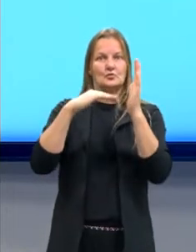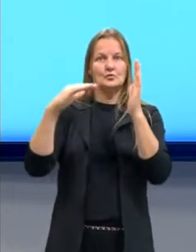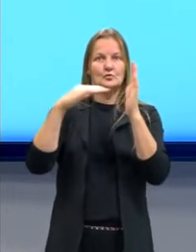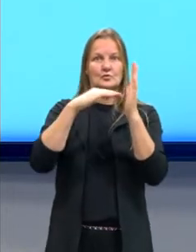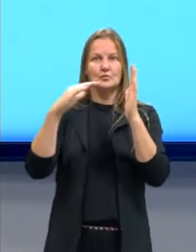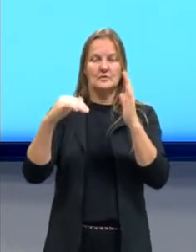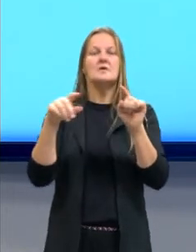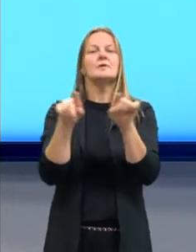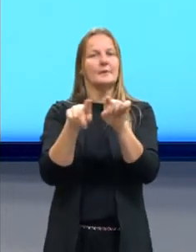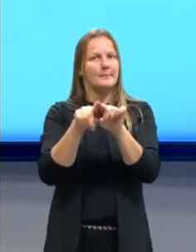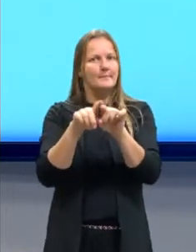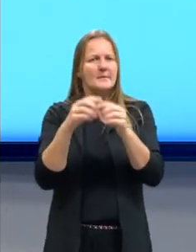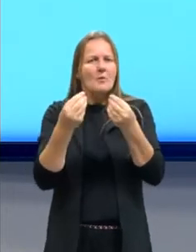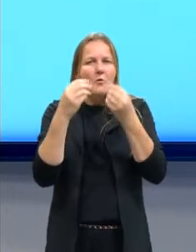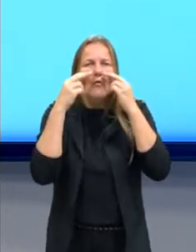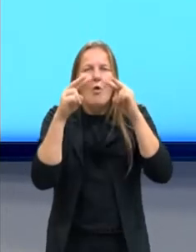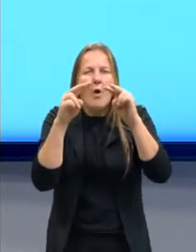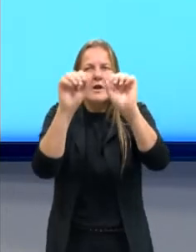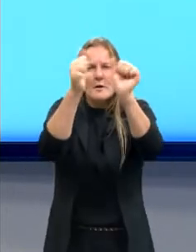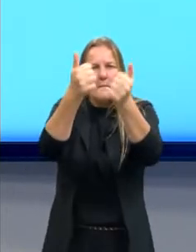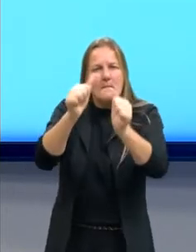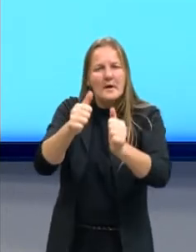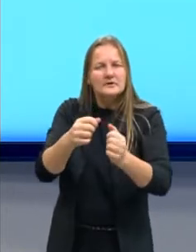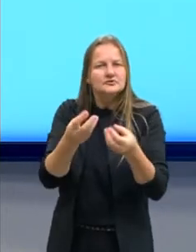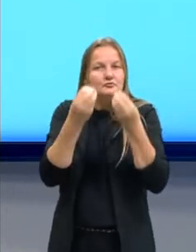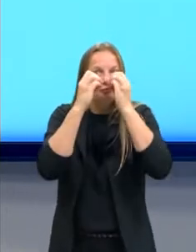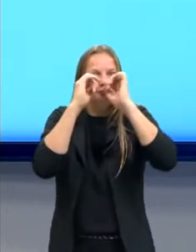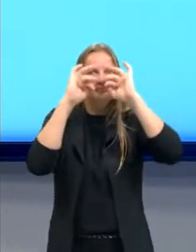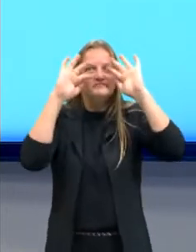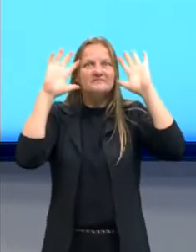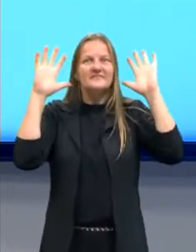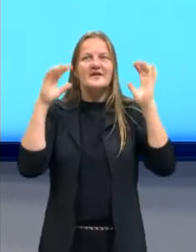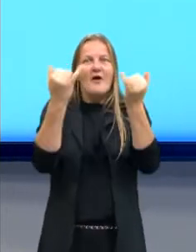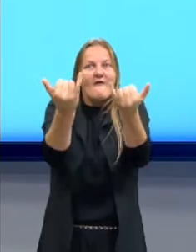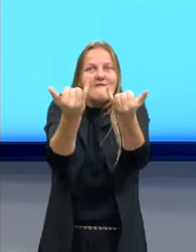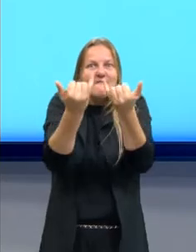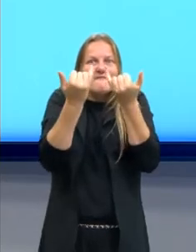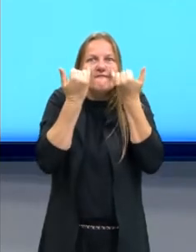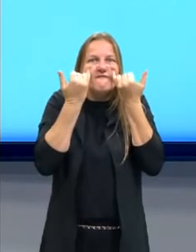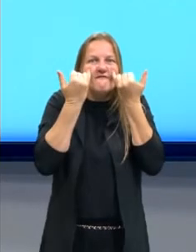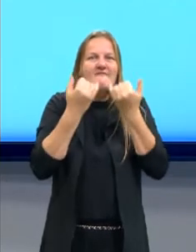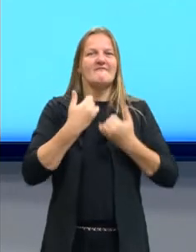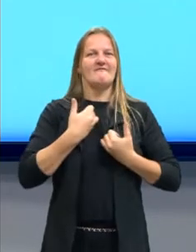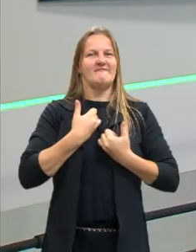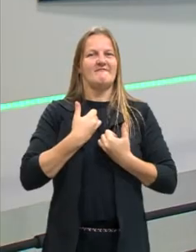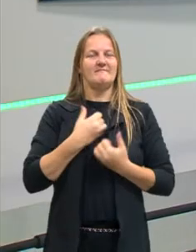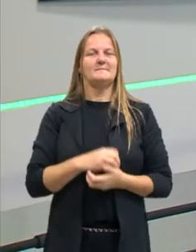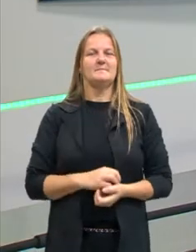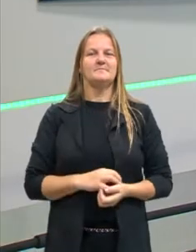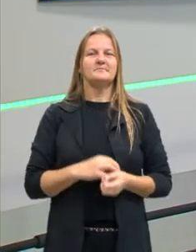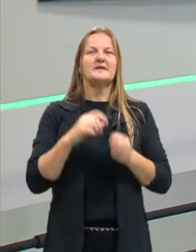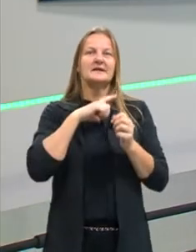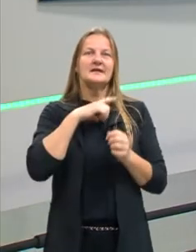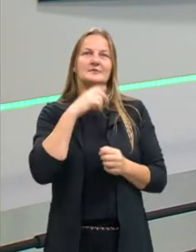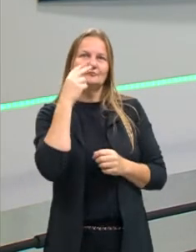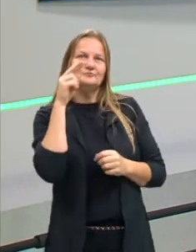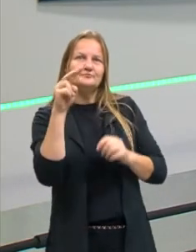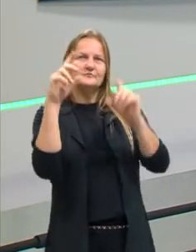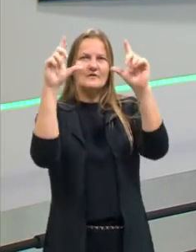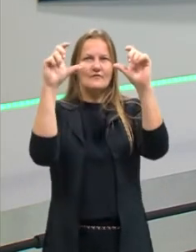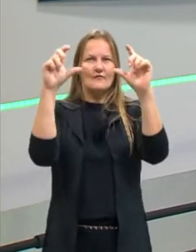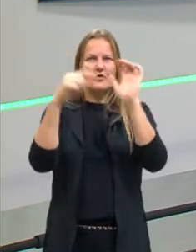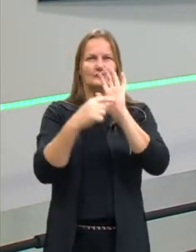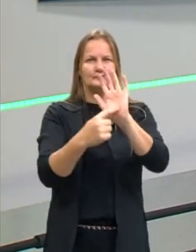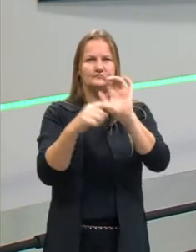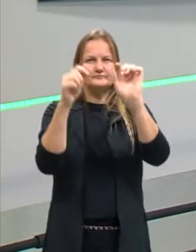determinada imagem e compreender o que ela está tentando me dizer. Nós temos aqui, eu trago para vocês,